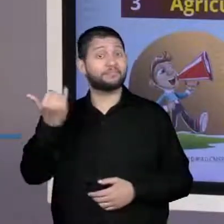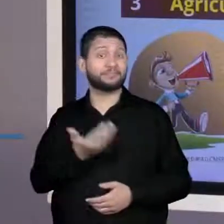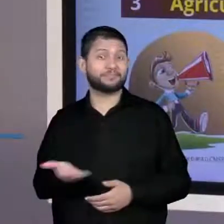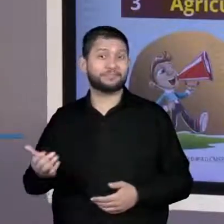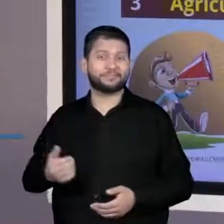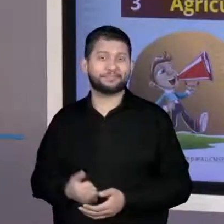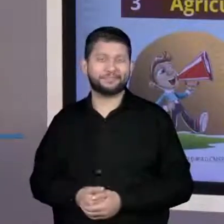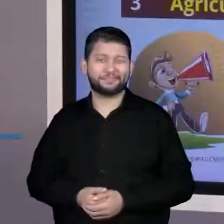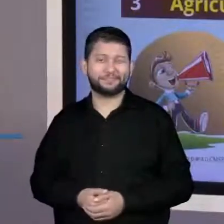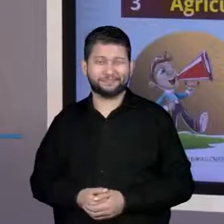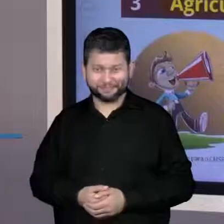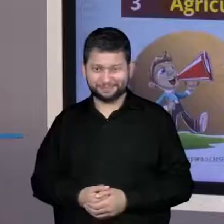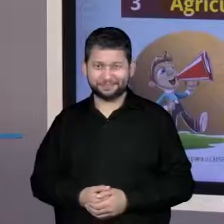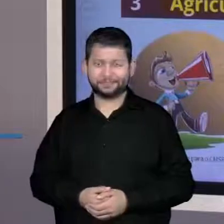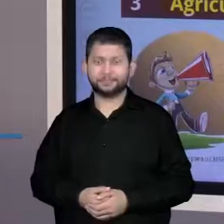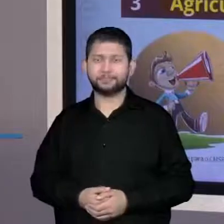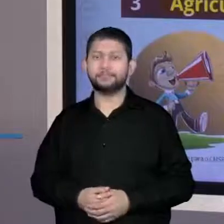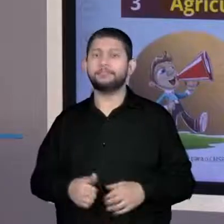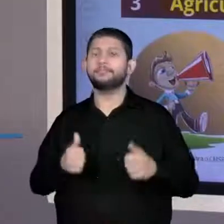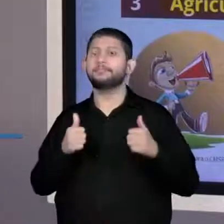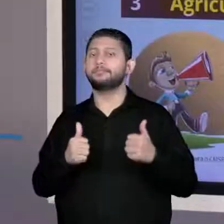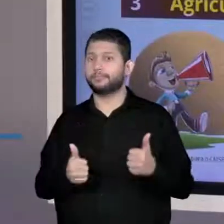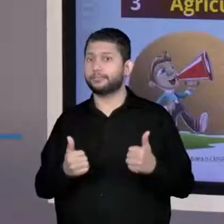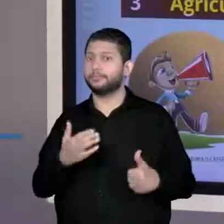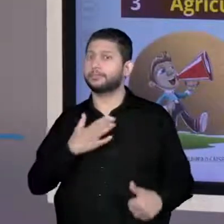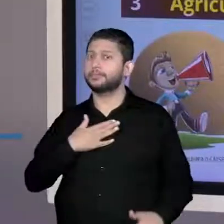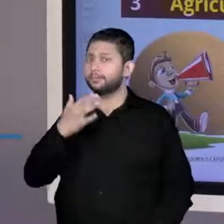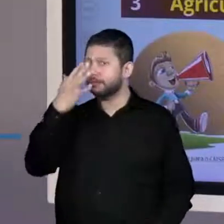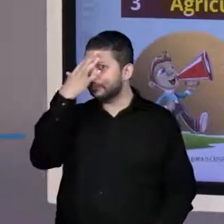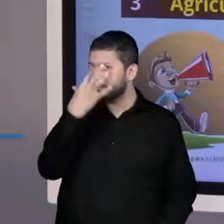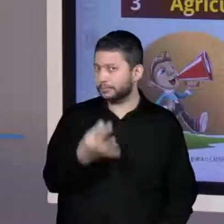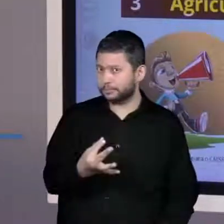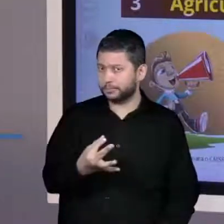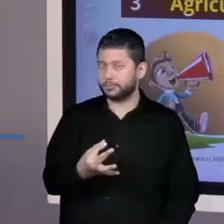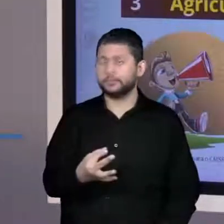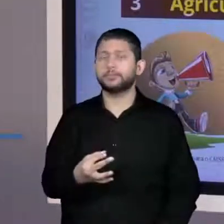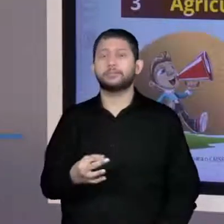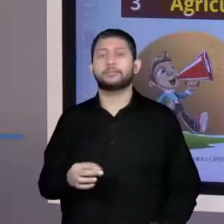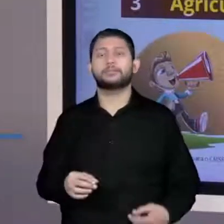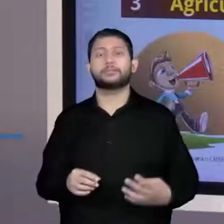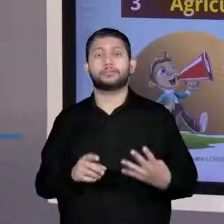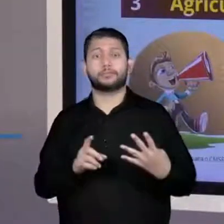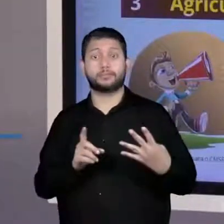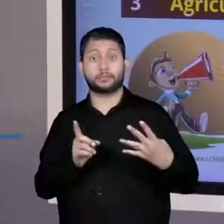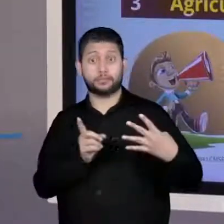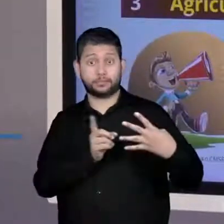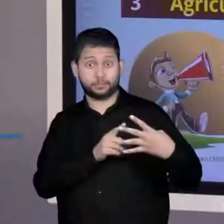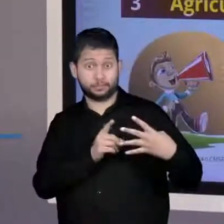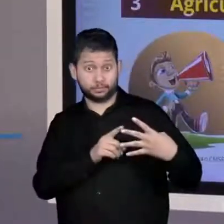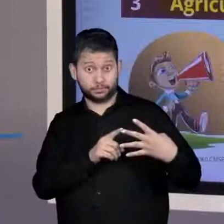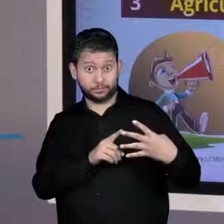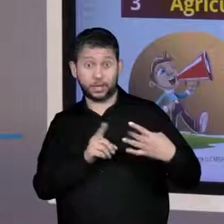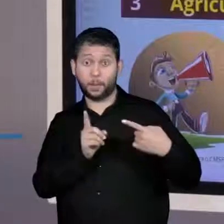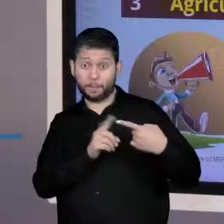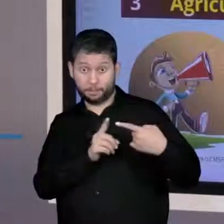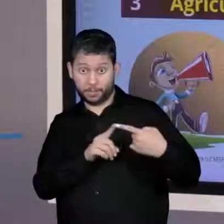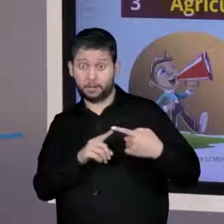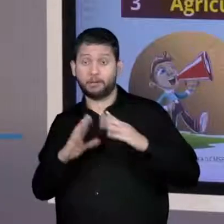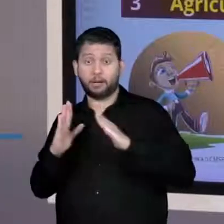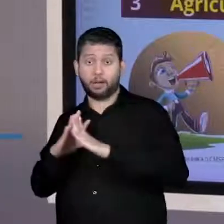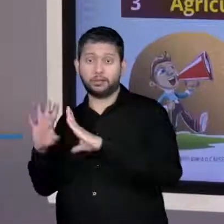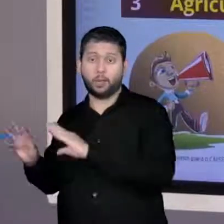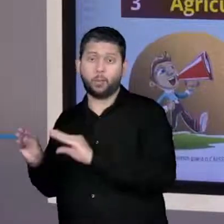Muito bem. Ok, entendi que o sedentário se tornou, o nômade se tornou sedentário